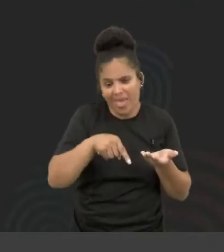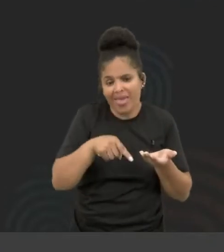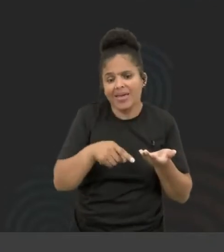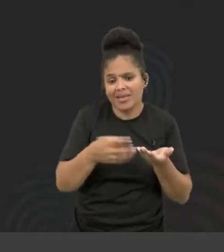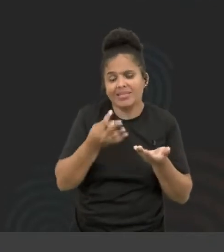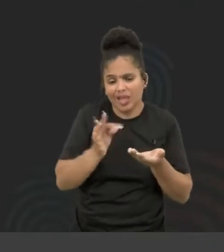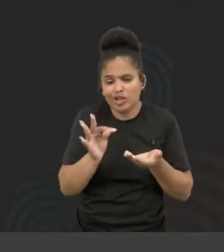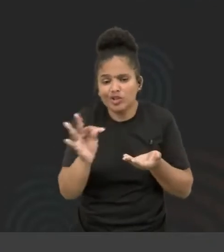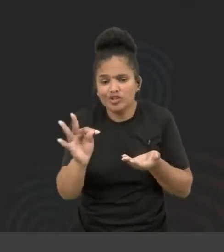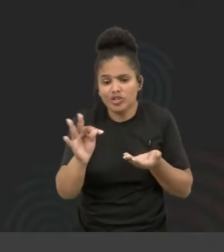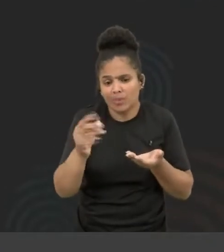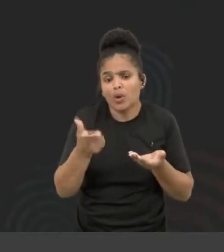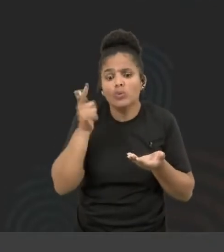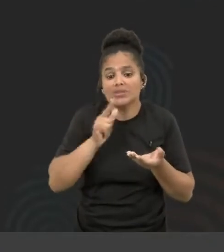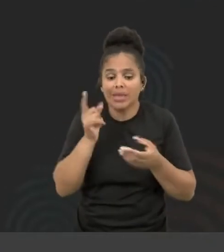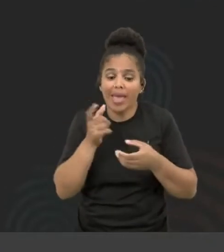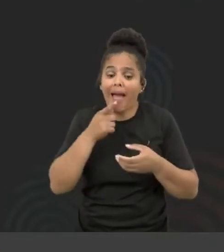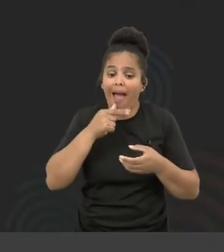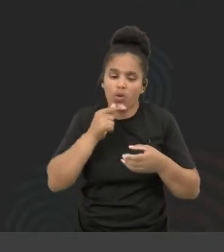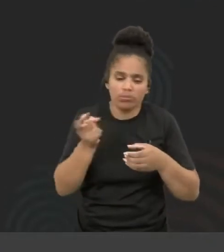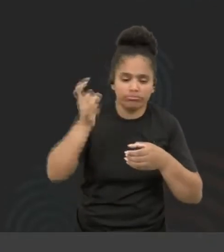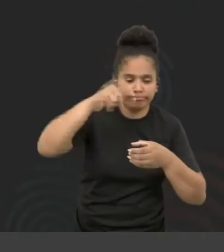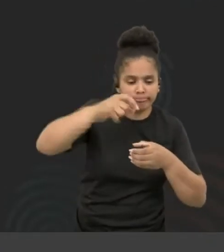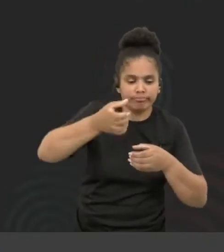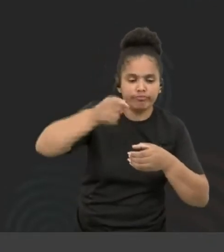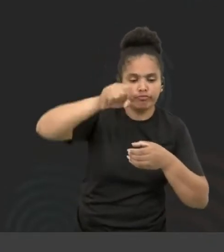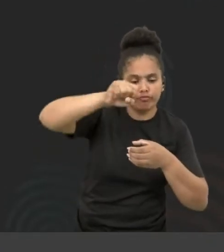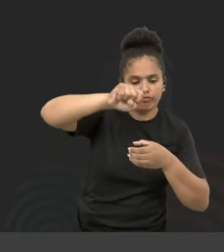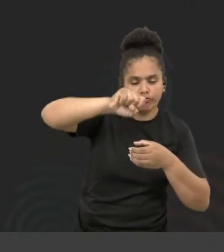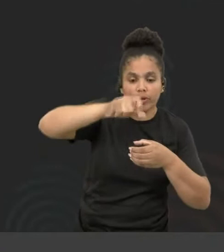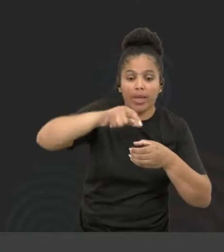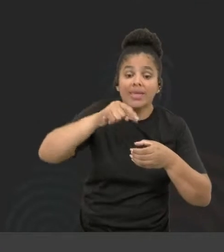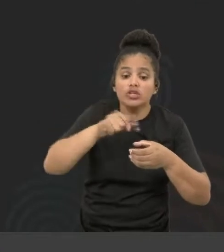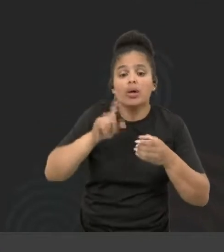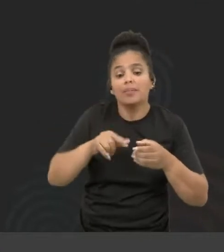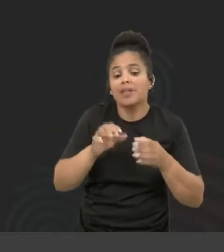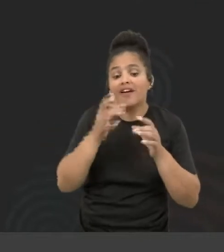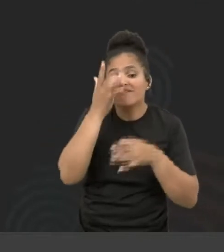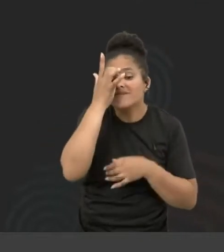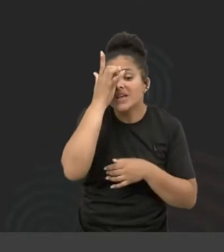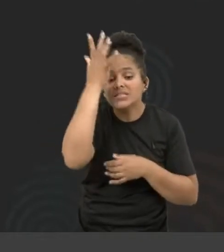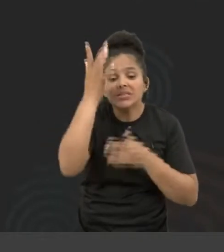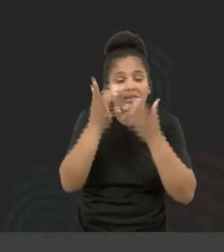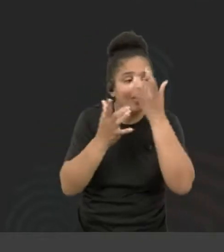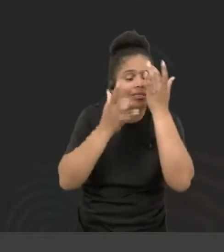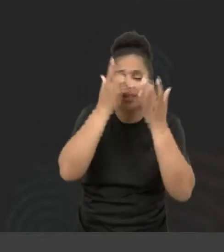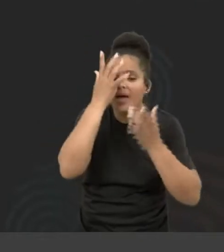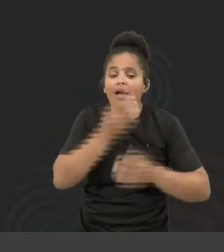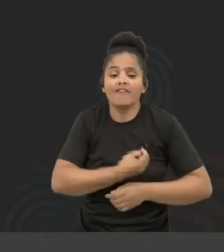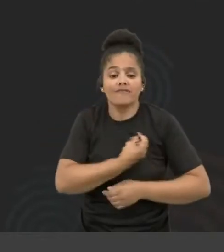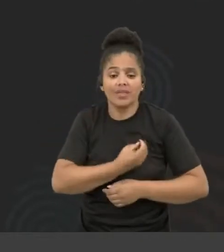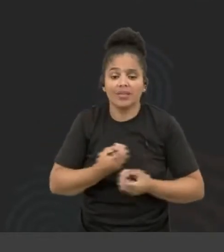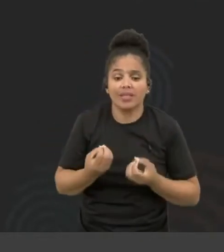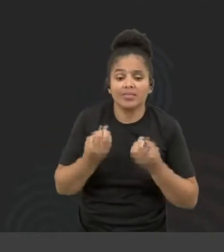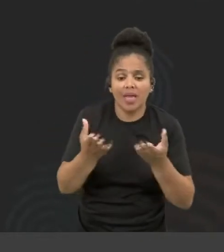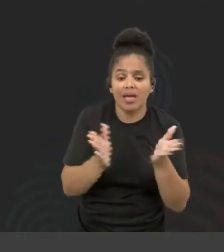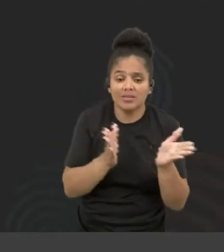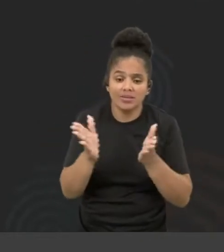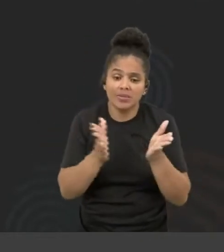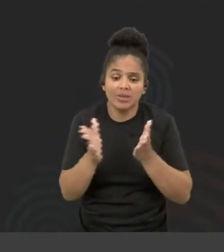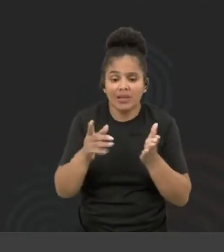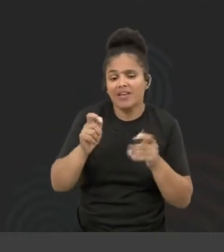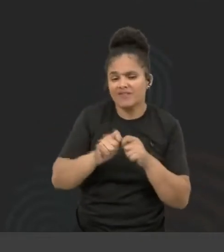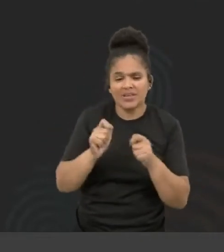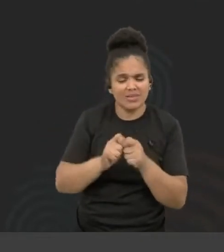você conseguir colocar água dentro, é para ela facilitar a vida de todas as pessoas, para dar acessibilidade às pessoas, a